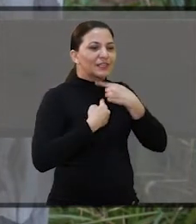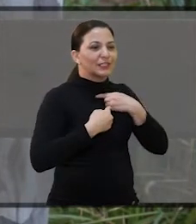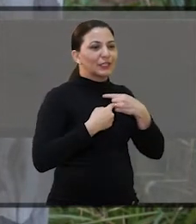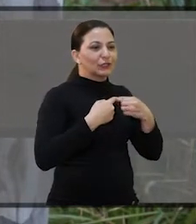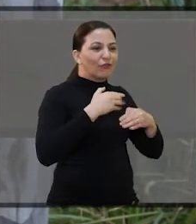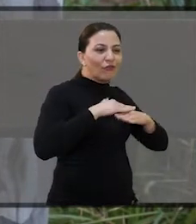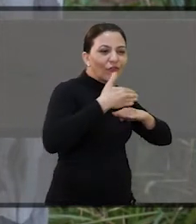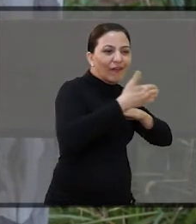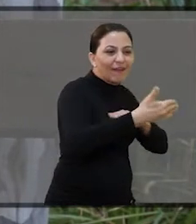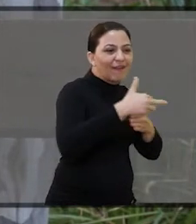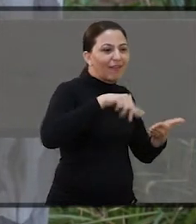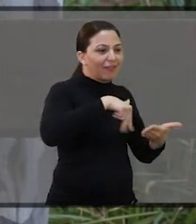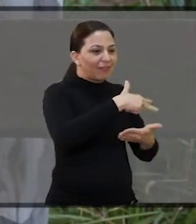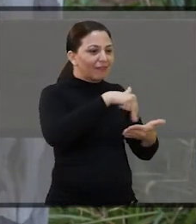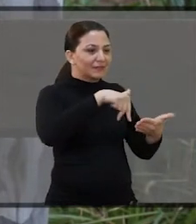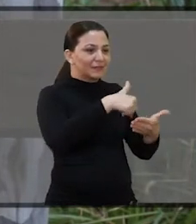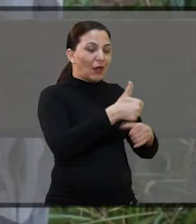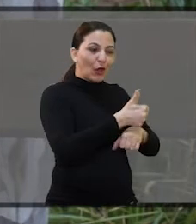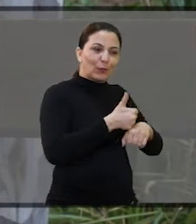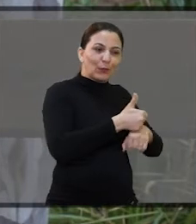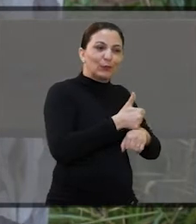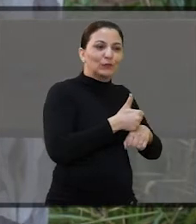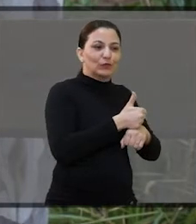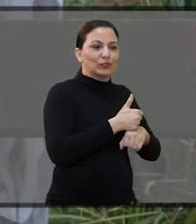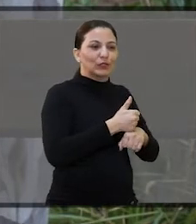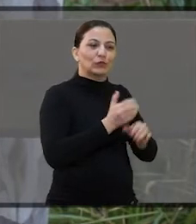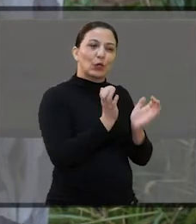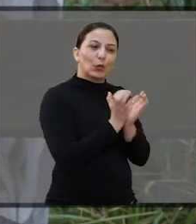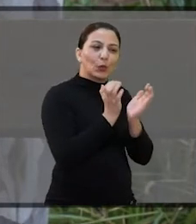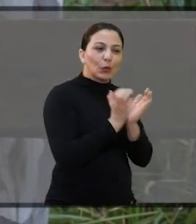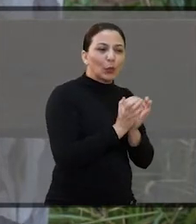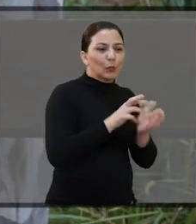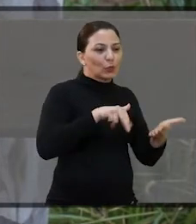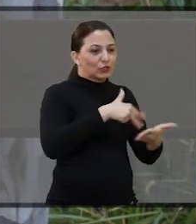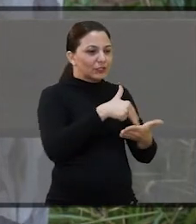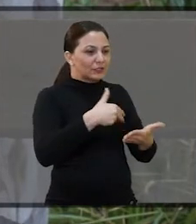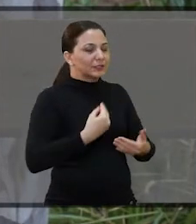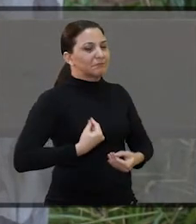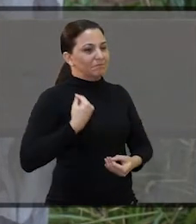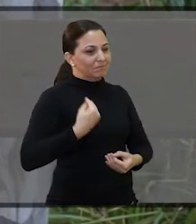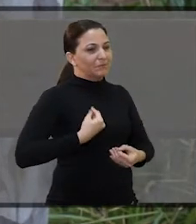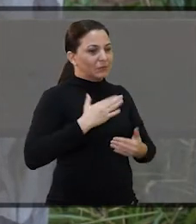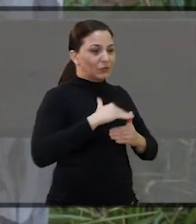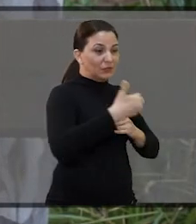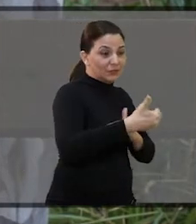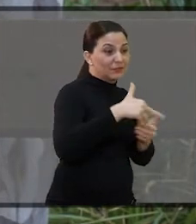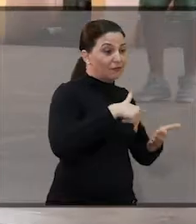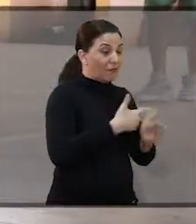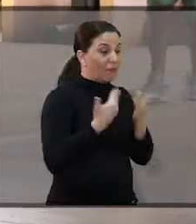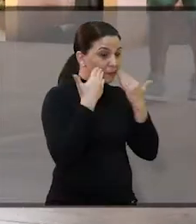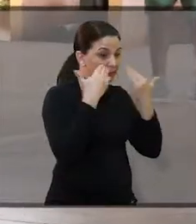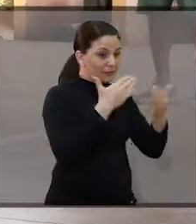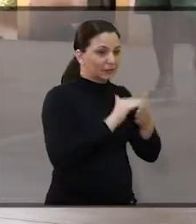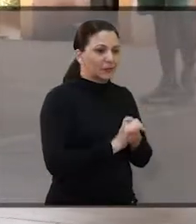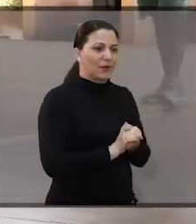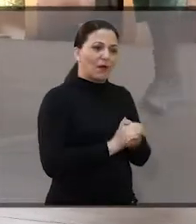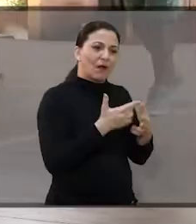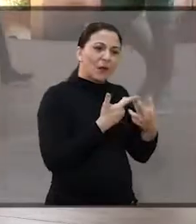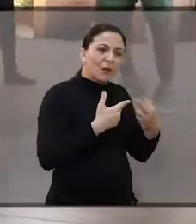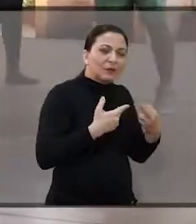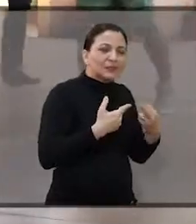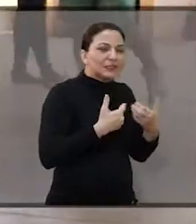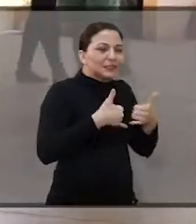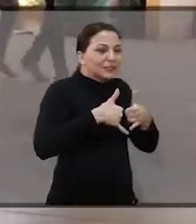sair para dançar também, que até eu já era do Grupo Gestos e dançava bastante fora. Mas alguma coisa me